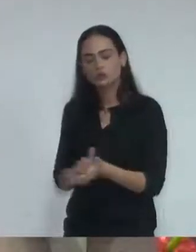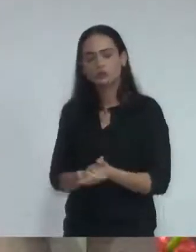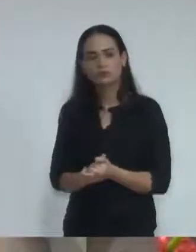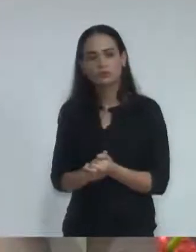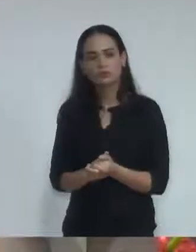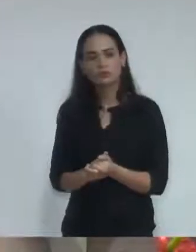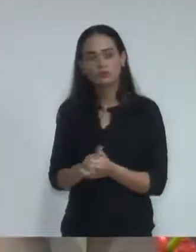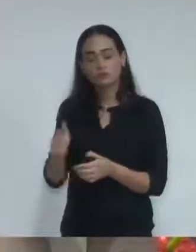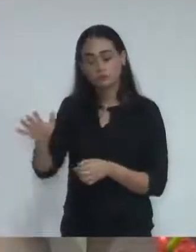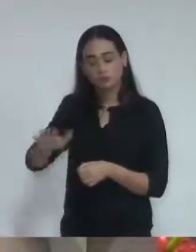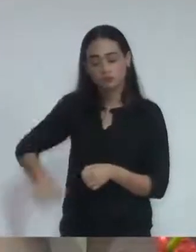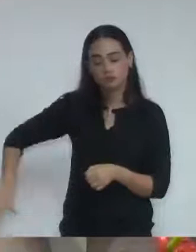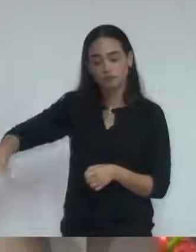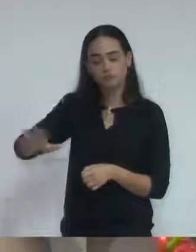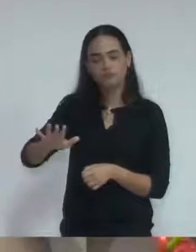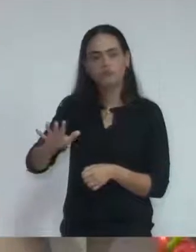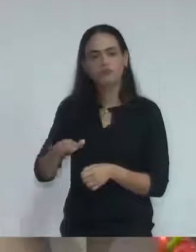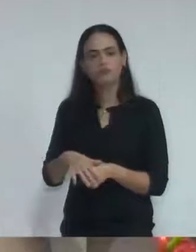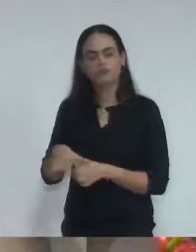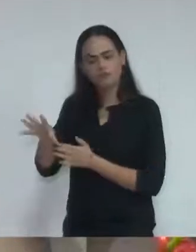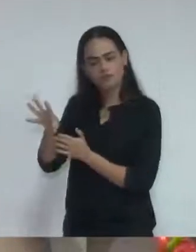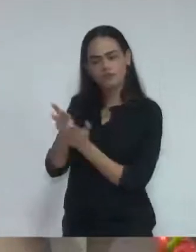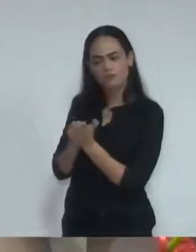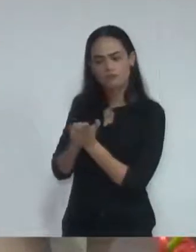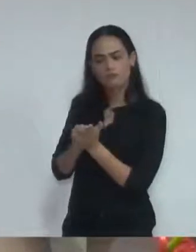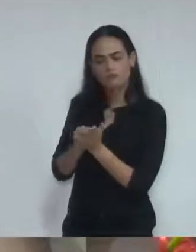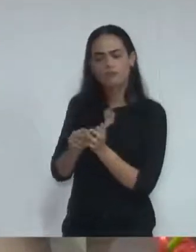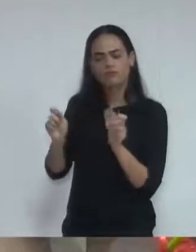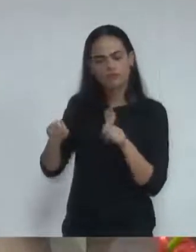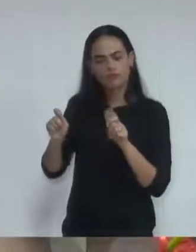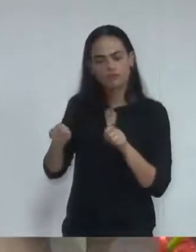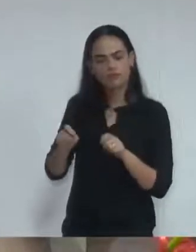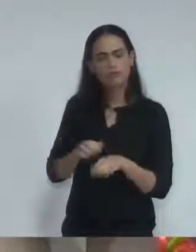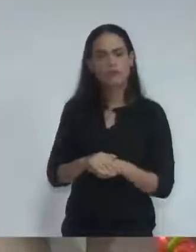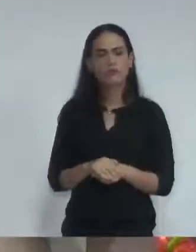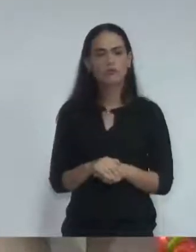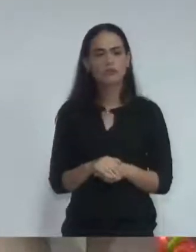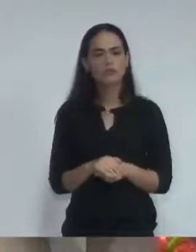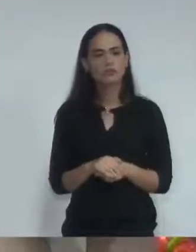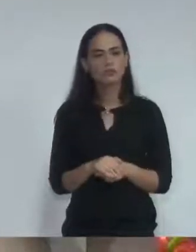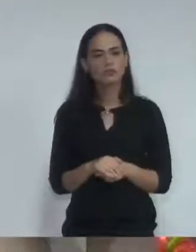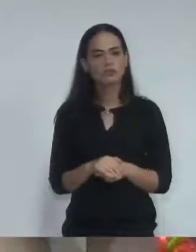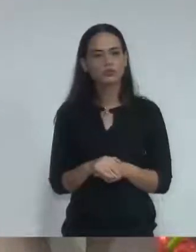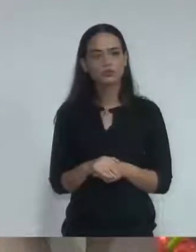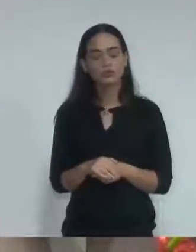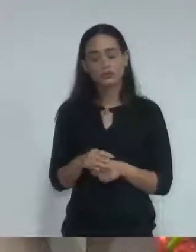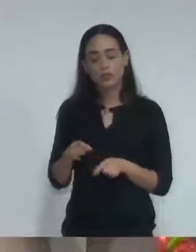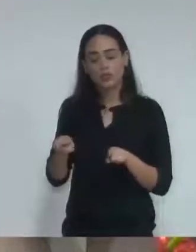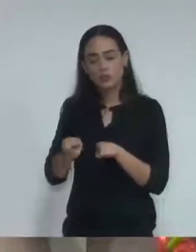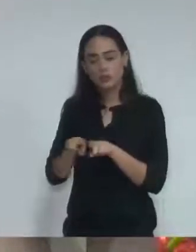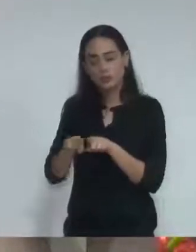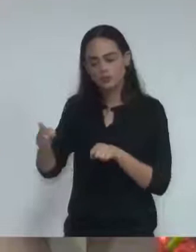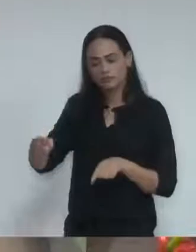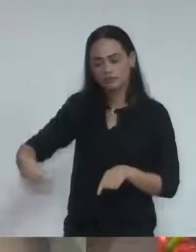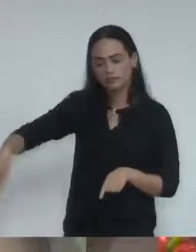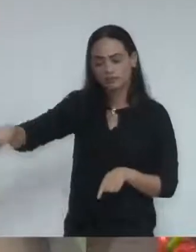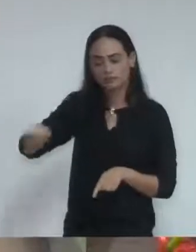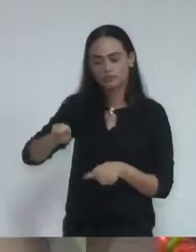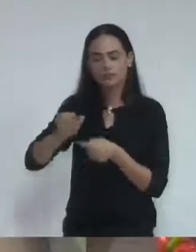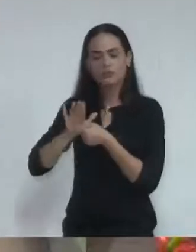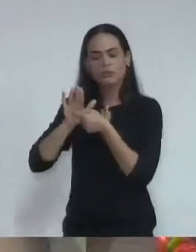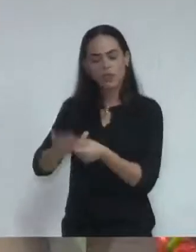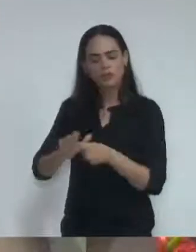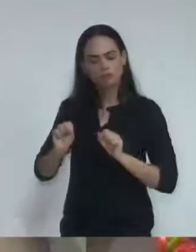comunidade merece. É um exemplo para nós, é um exemplo ser seguido por toda a comunidade, e exemplo de dedicação, né? Nós sabemos que,